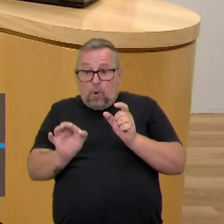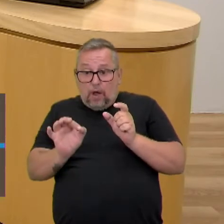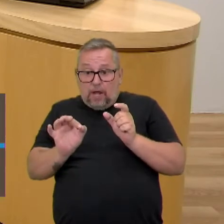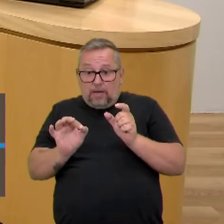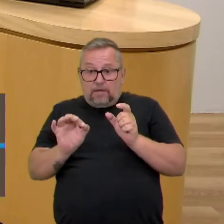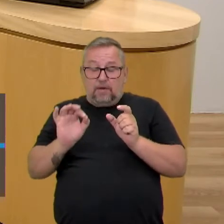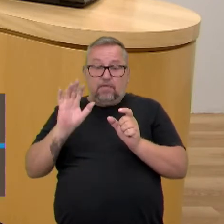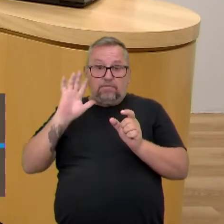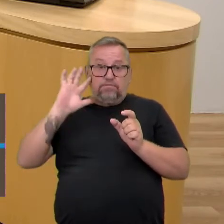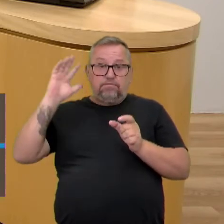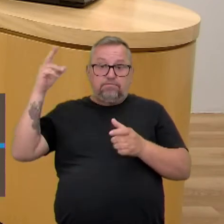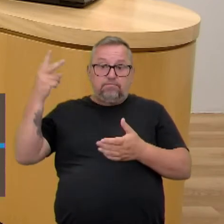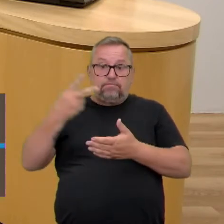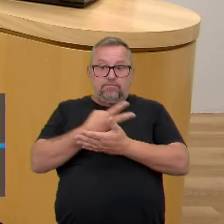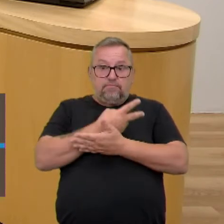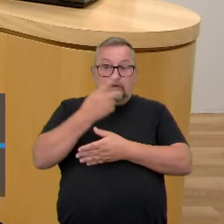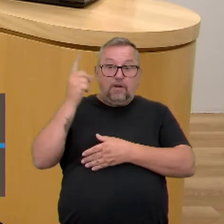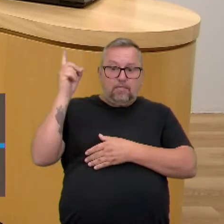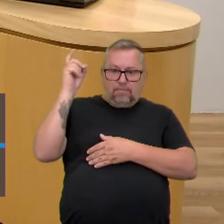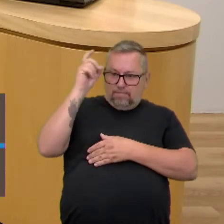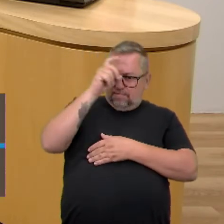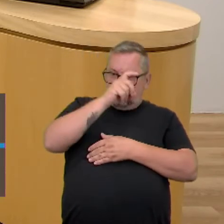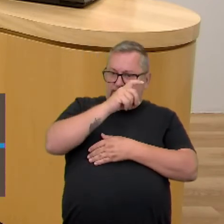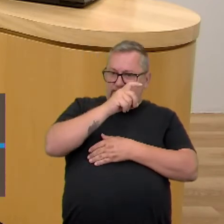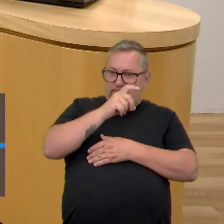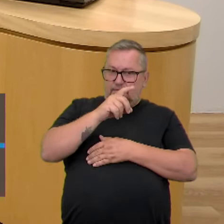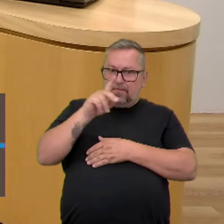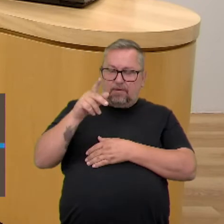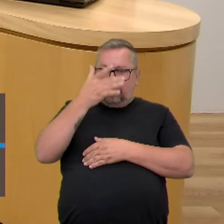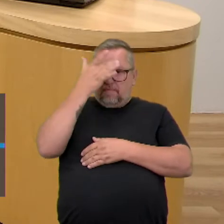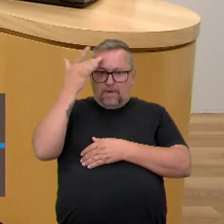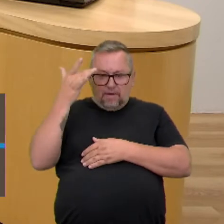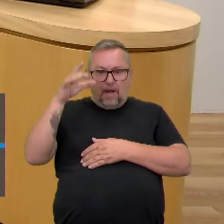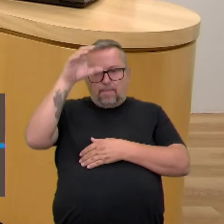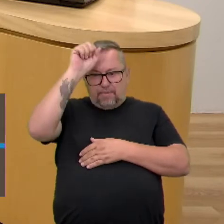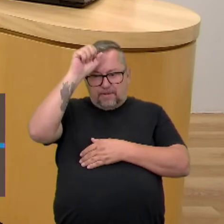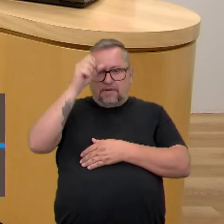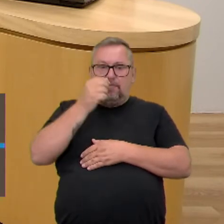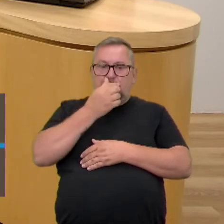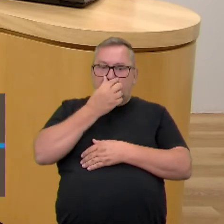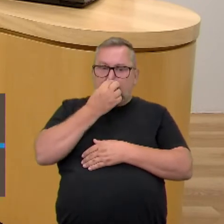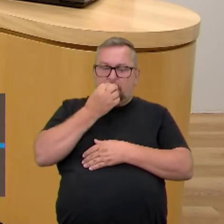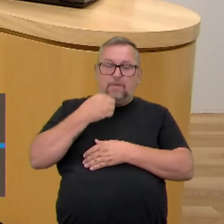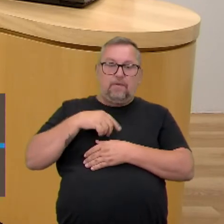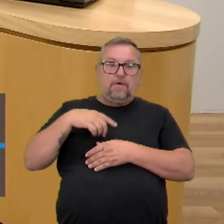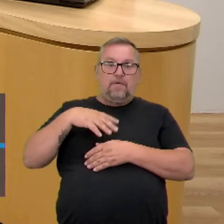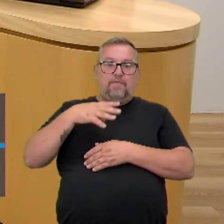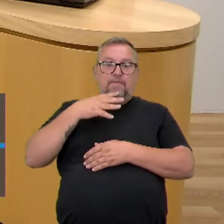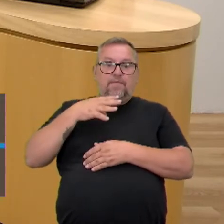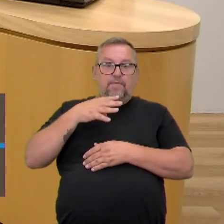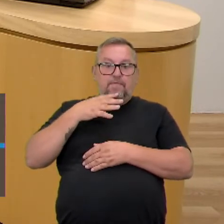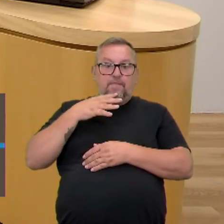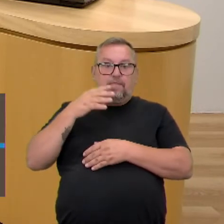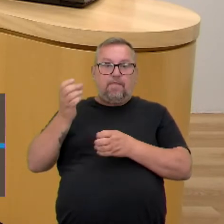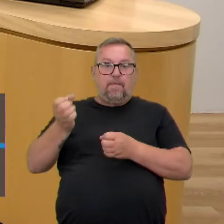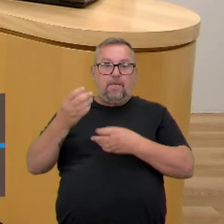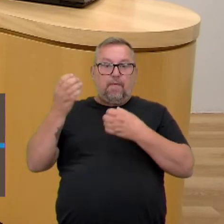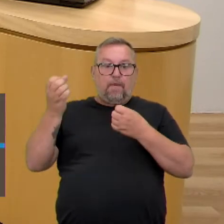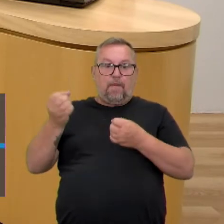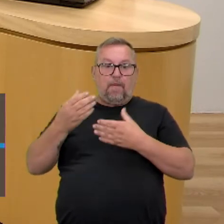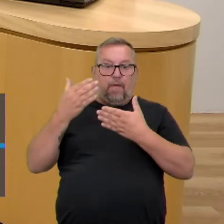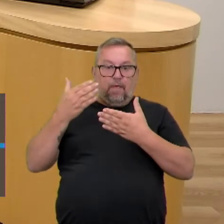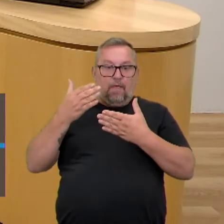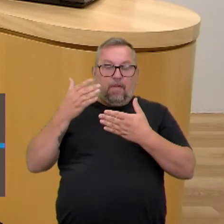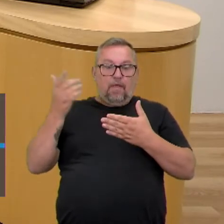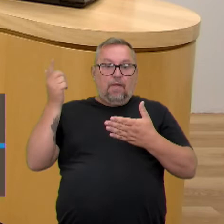fenômeno, que às vezes é complexo, meu, significa que a pessoa aprendeu, não tem o que discutir. Ela está dominando essa informação ao